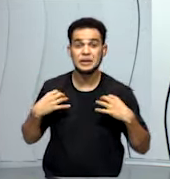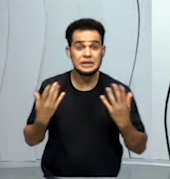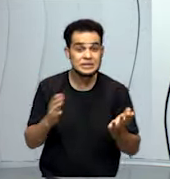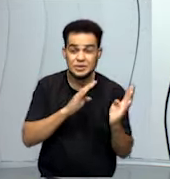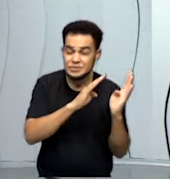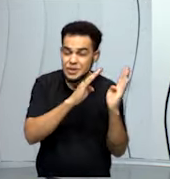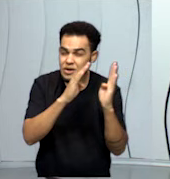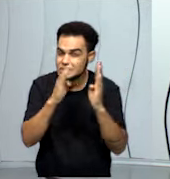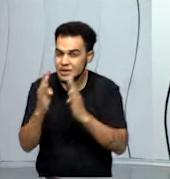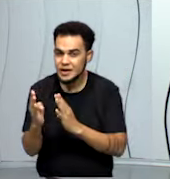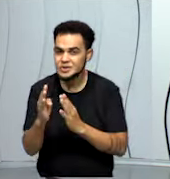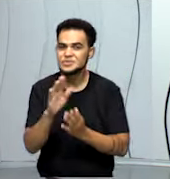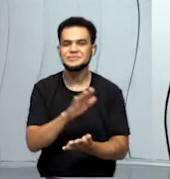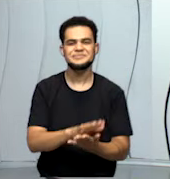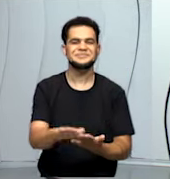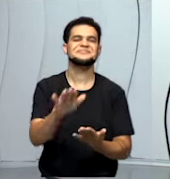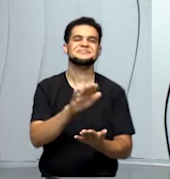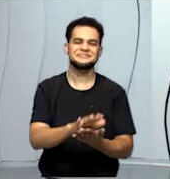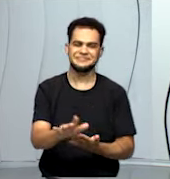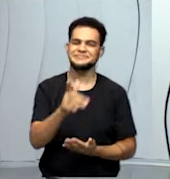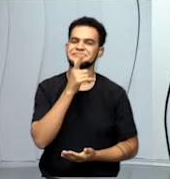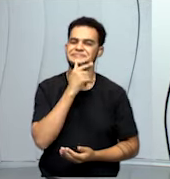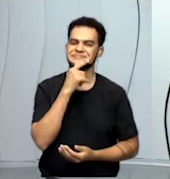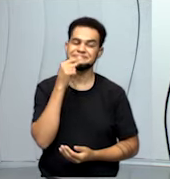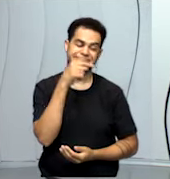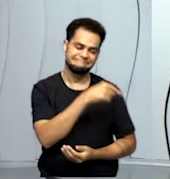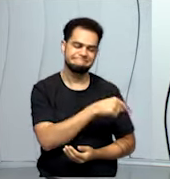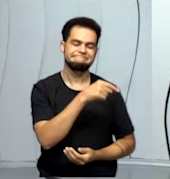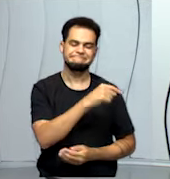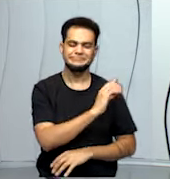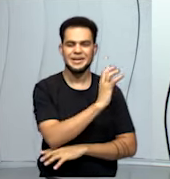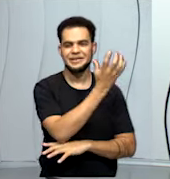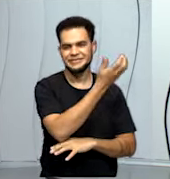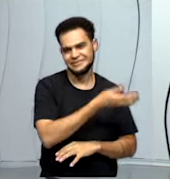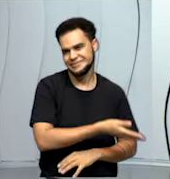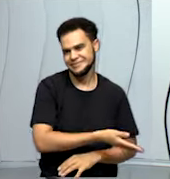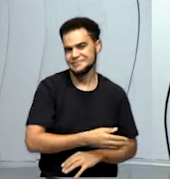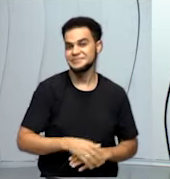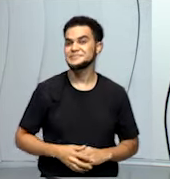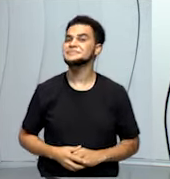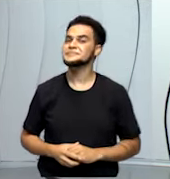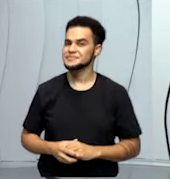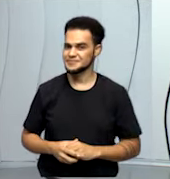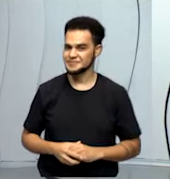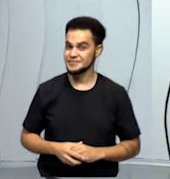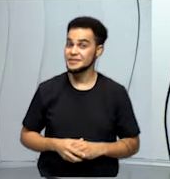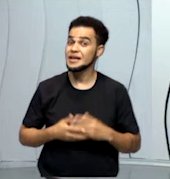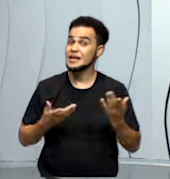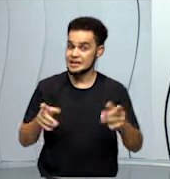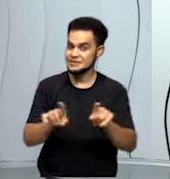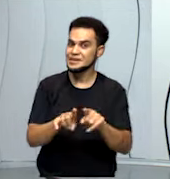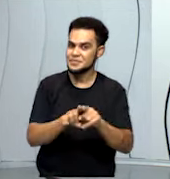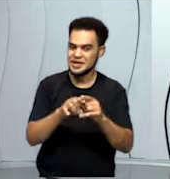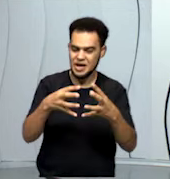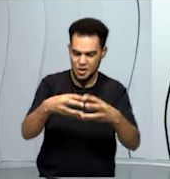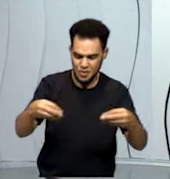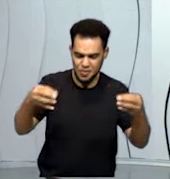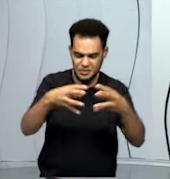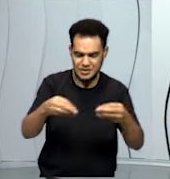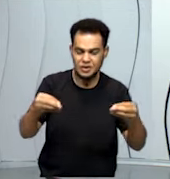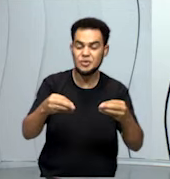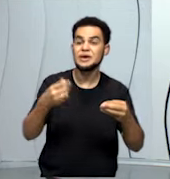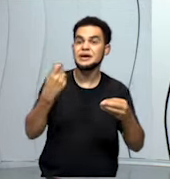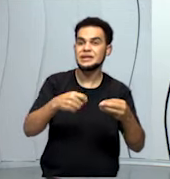muitos e muitos litros de água. Como se não bastasse isso, esse algodão precisa ir para a